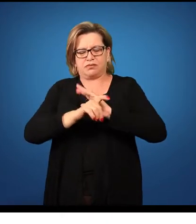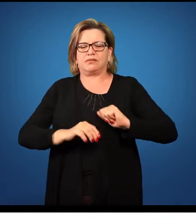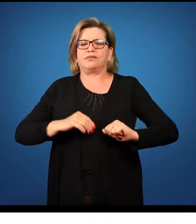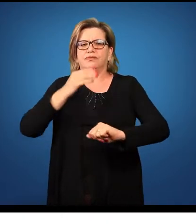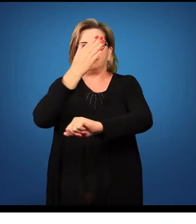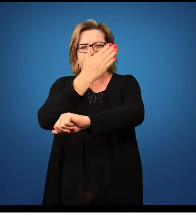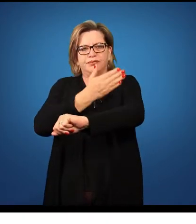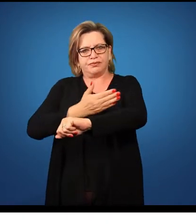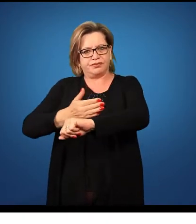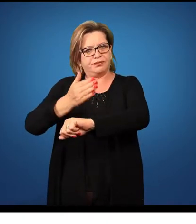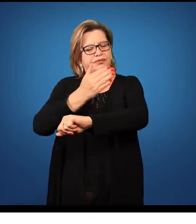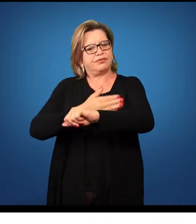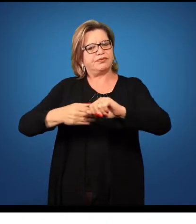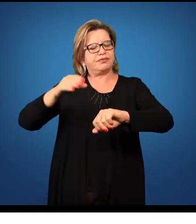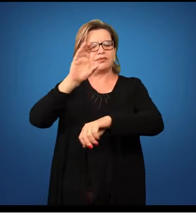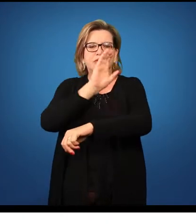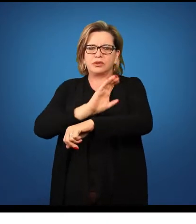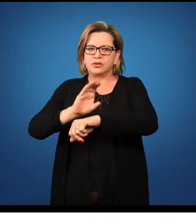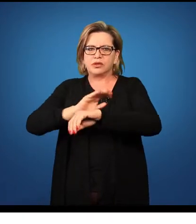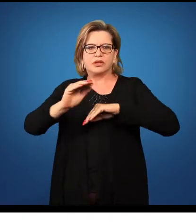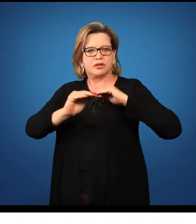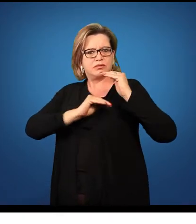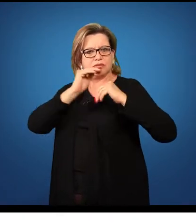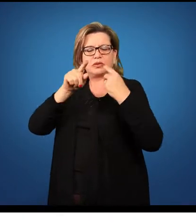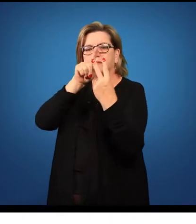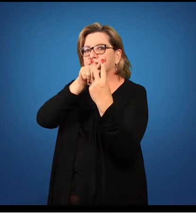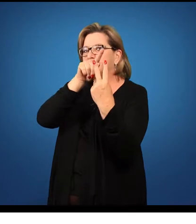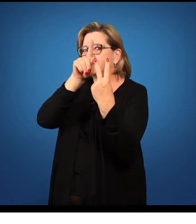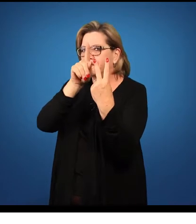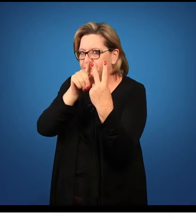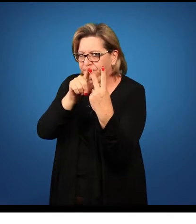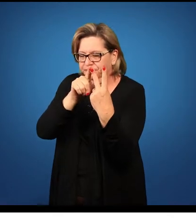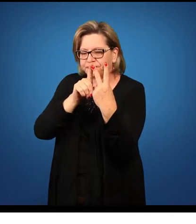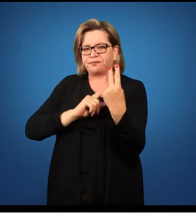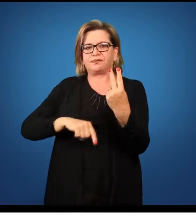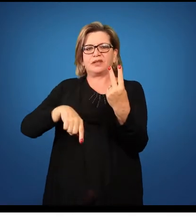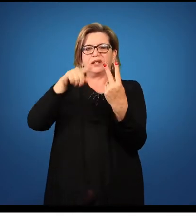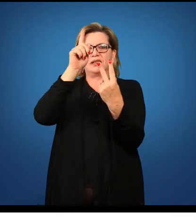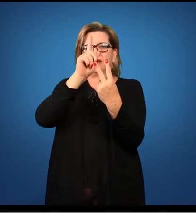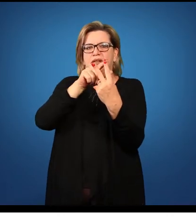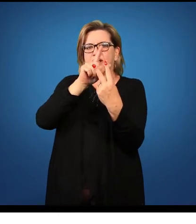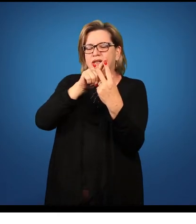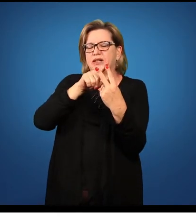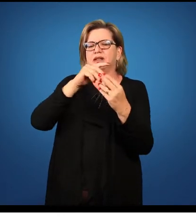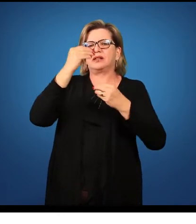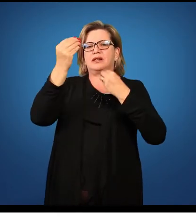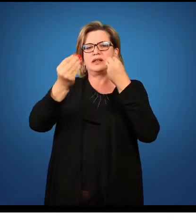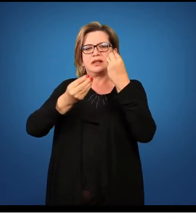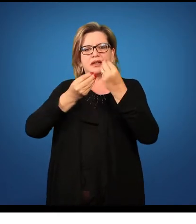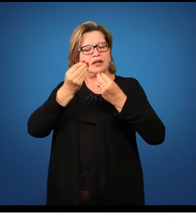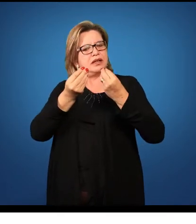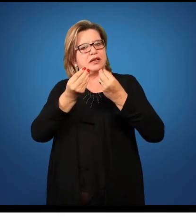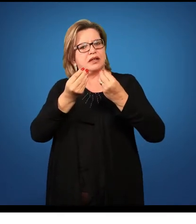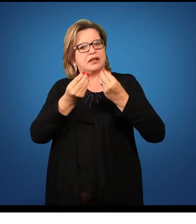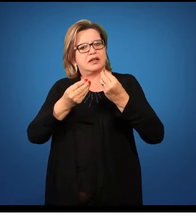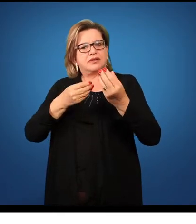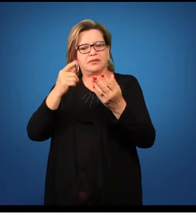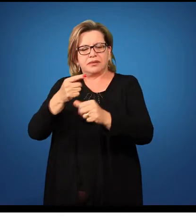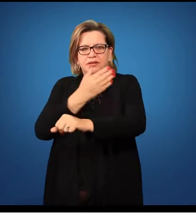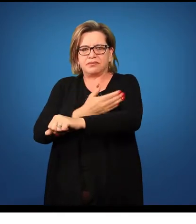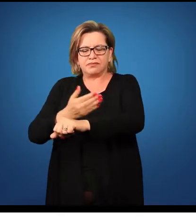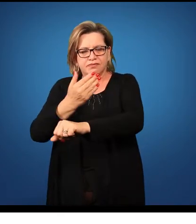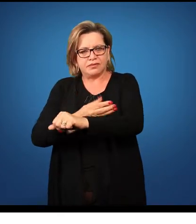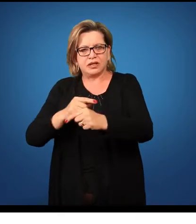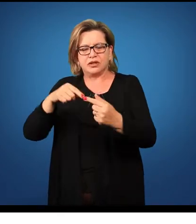do nosso curso é desenvolvido em dois momentos. É desenvolvido o estágio